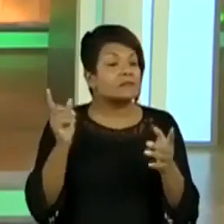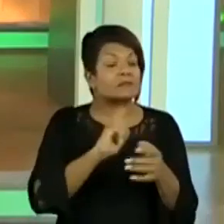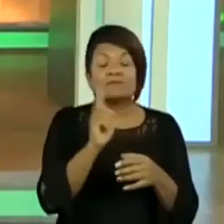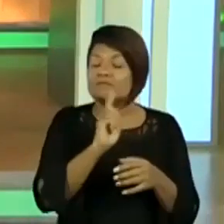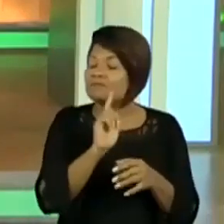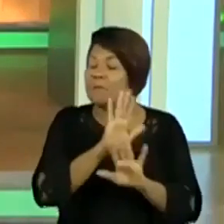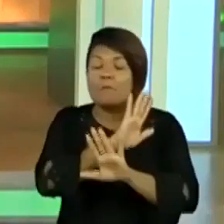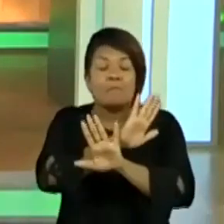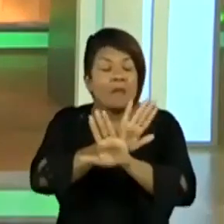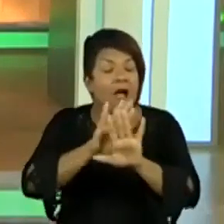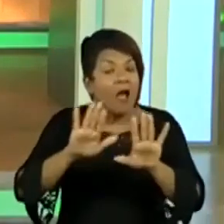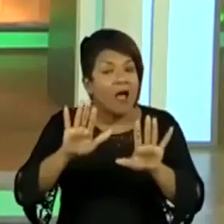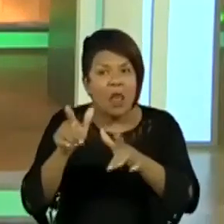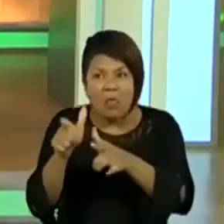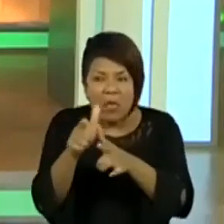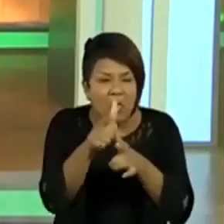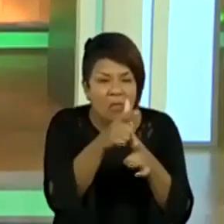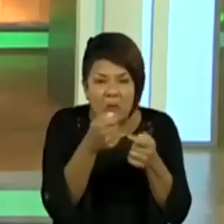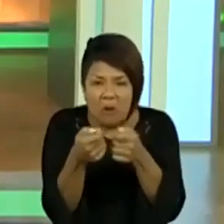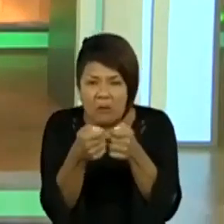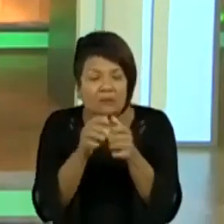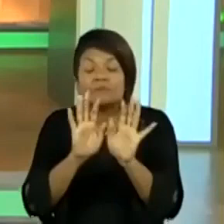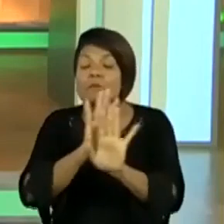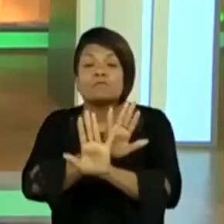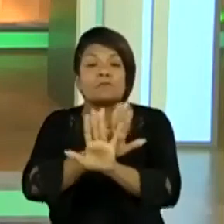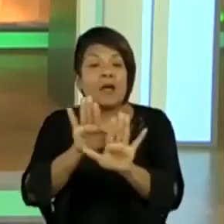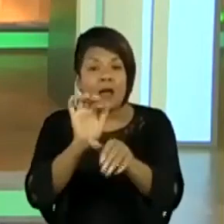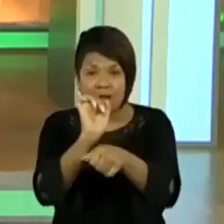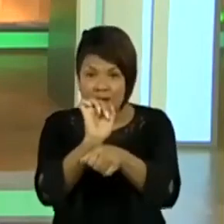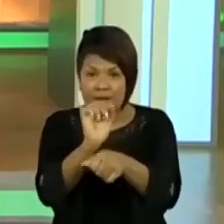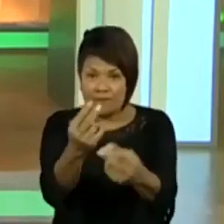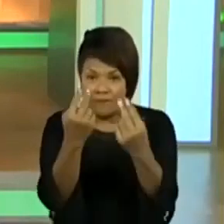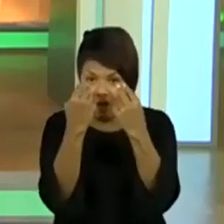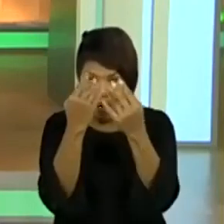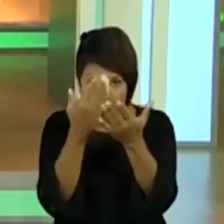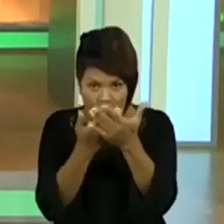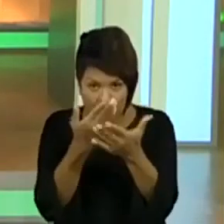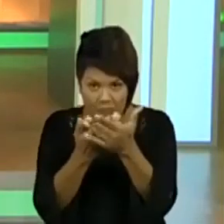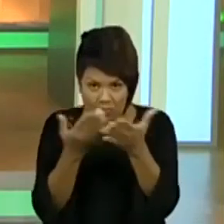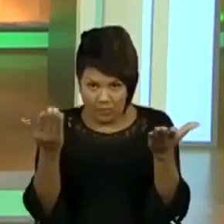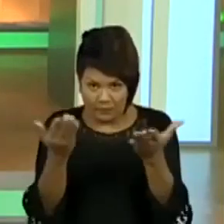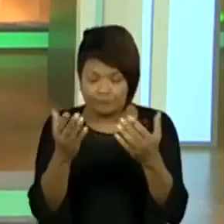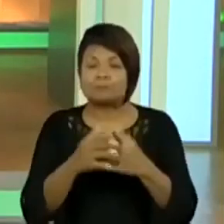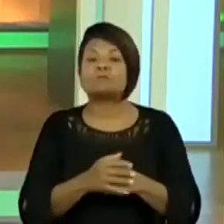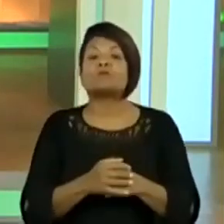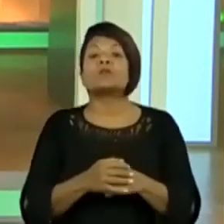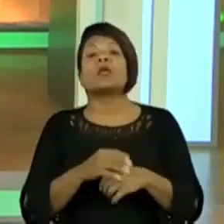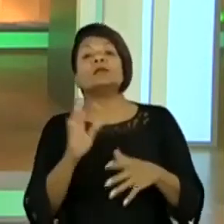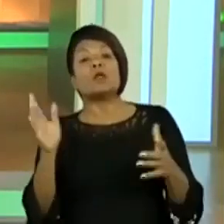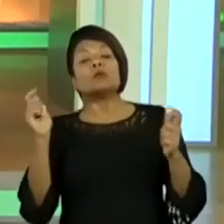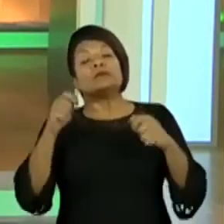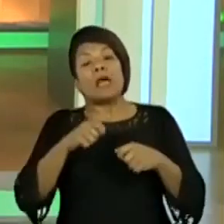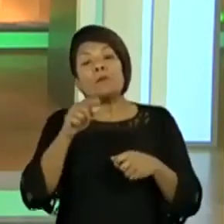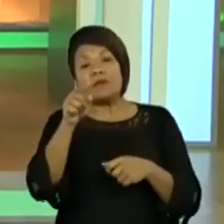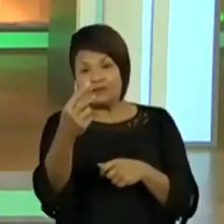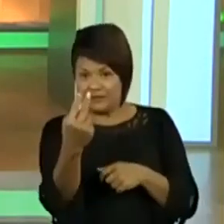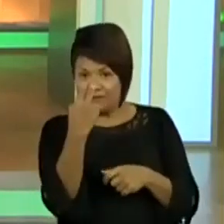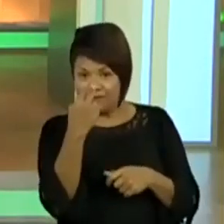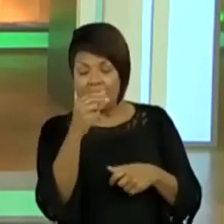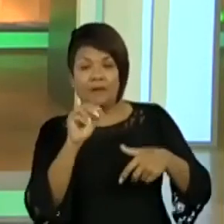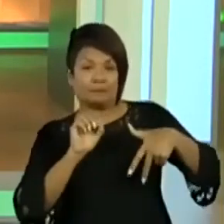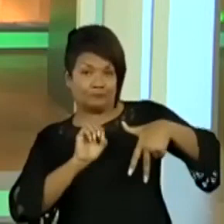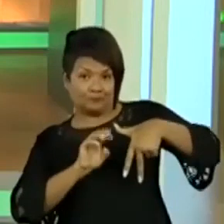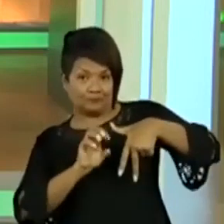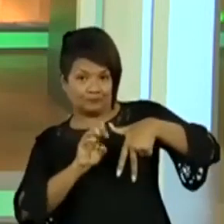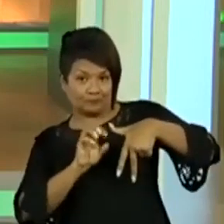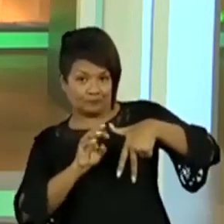a essa aula são duas opções. Uma é pelo canal da TV Educação, a outra é pelo aplicativo do Centro